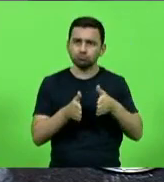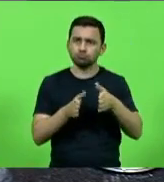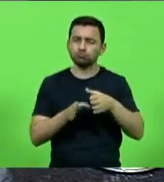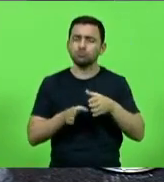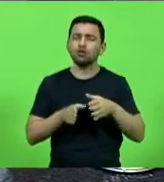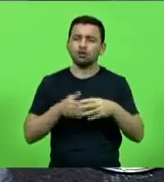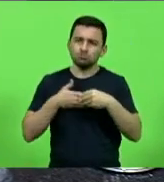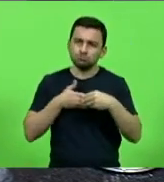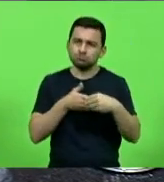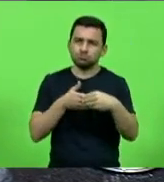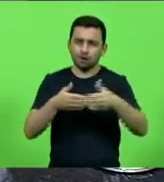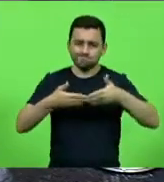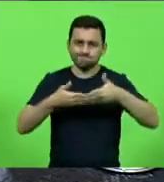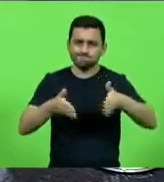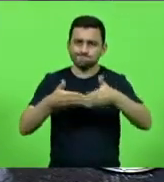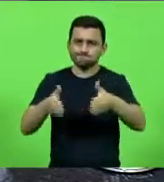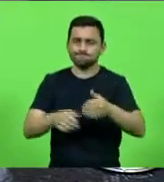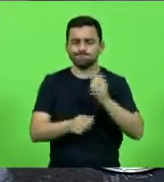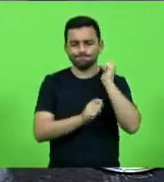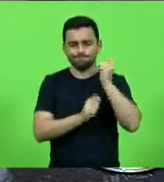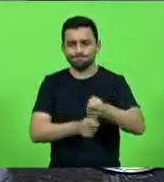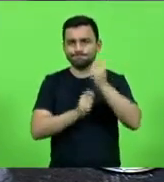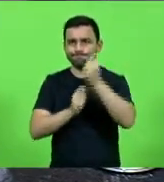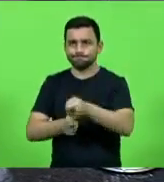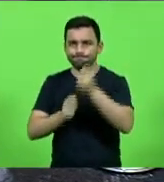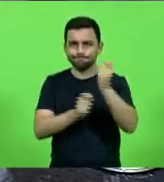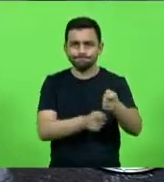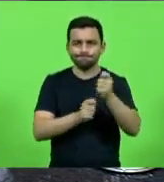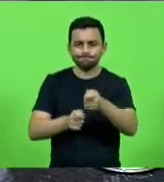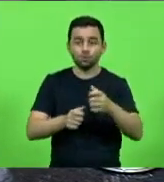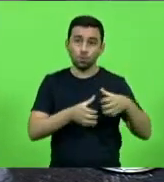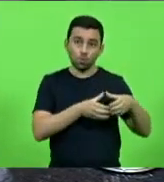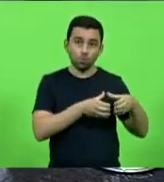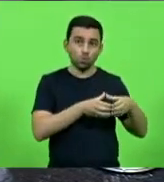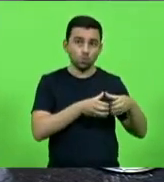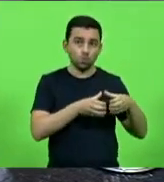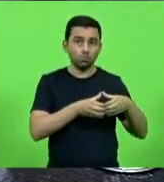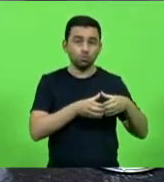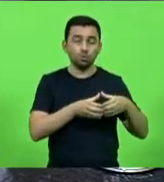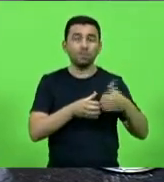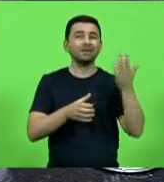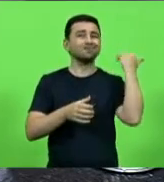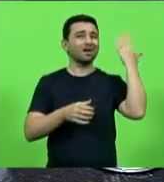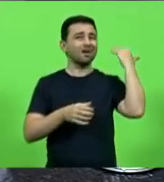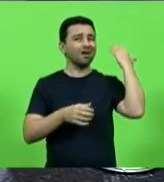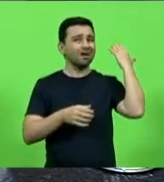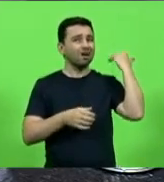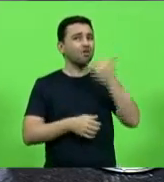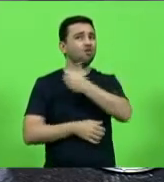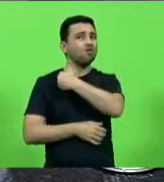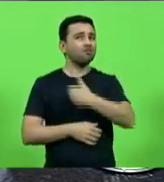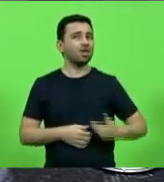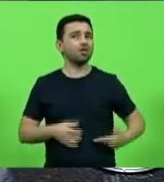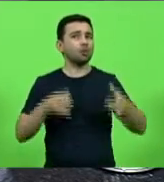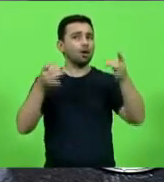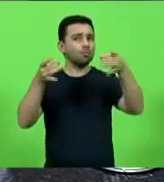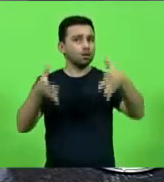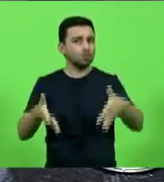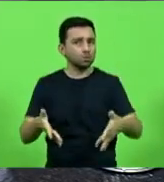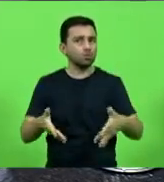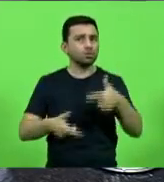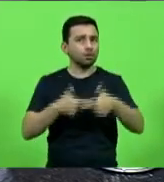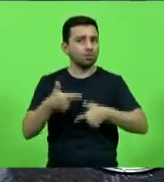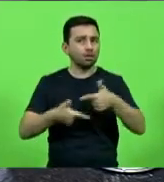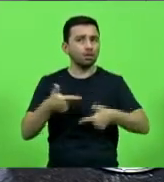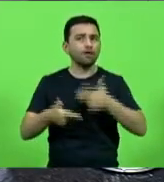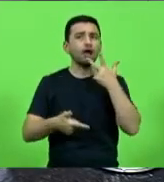abertura daquela Serra Picareta, capitaneou a equipe aonde o próprio governo, na época, tinha abandonado os serviços